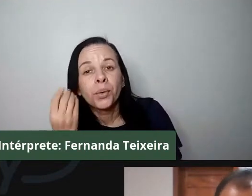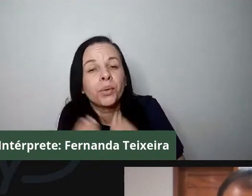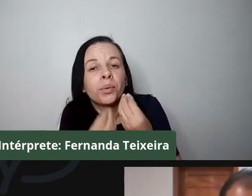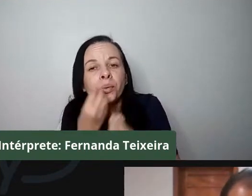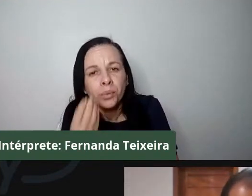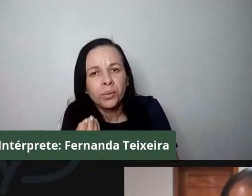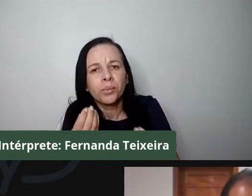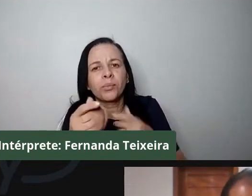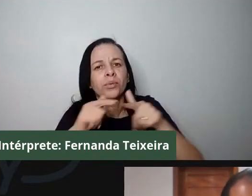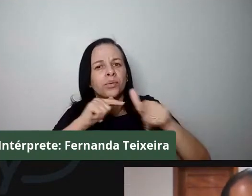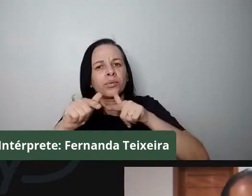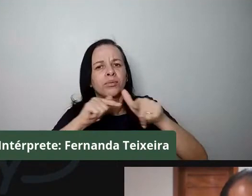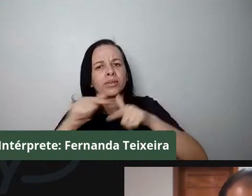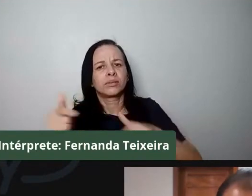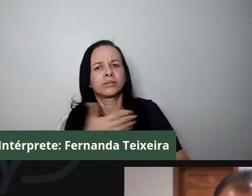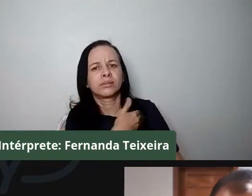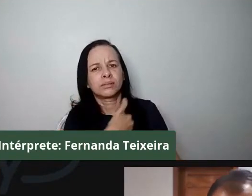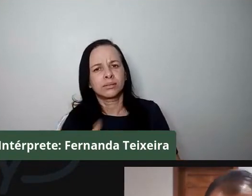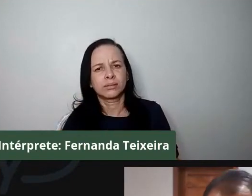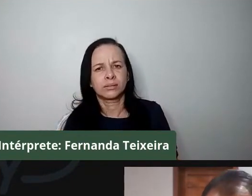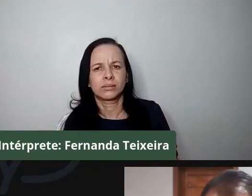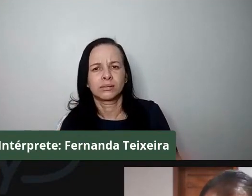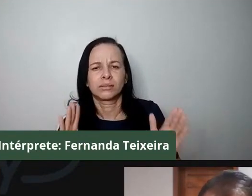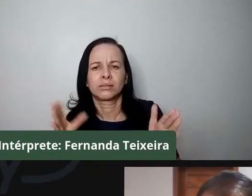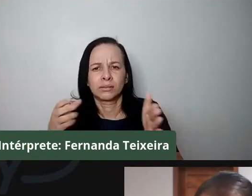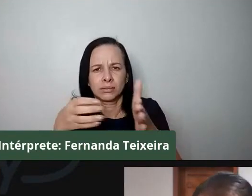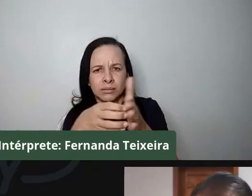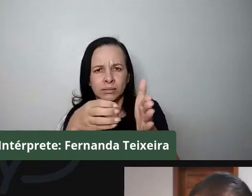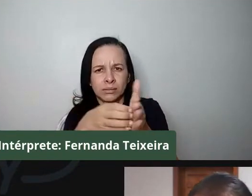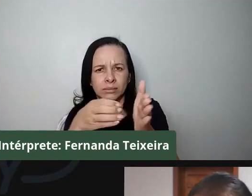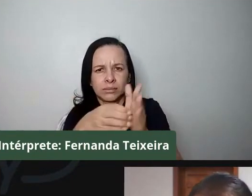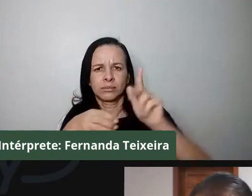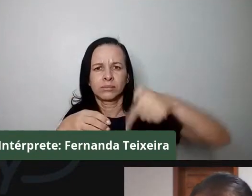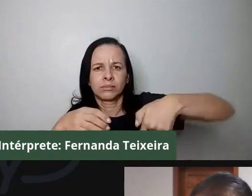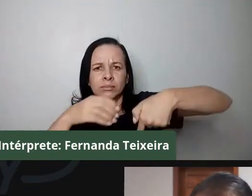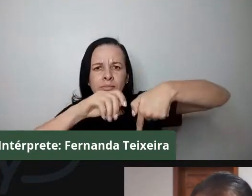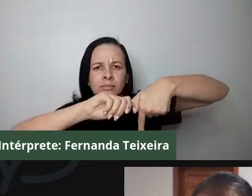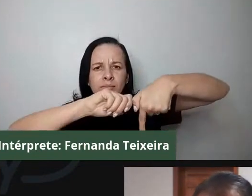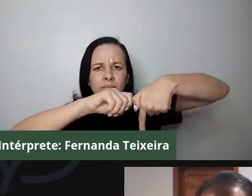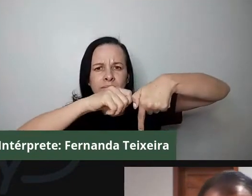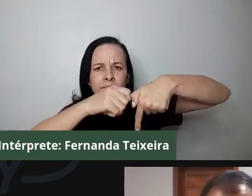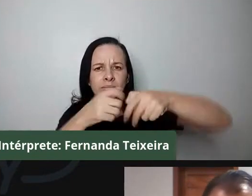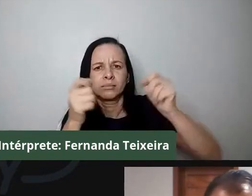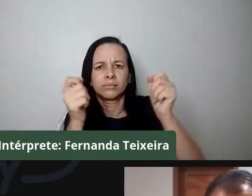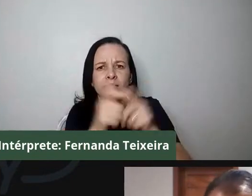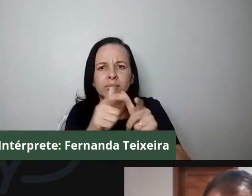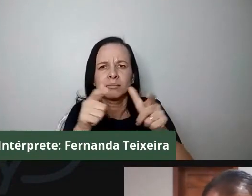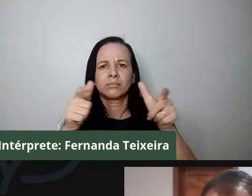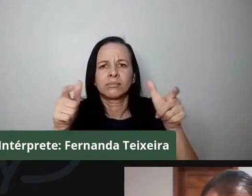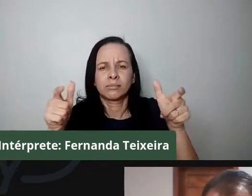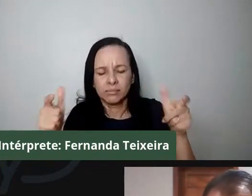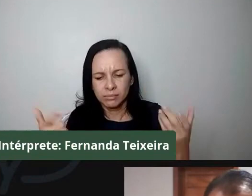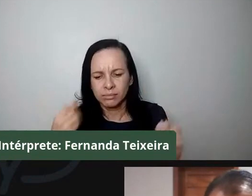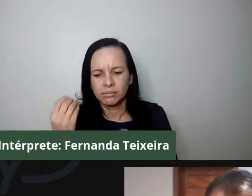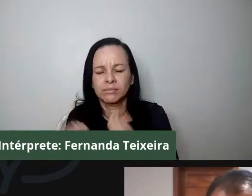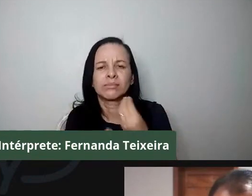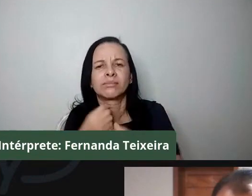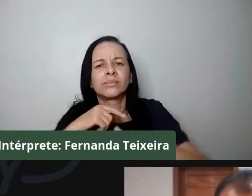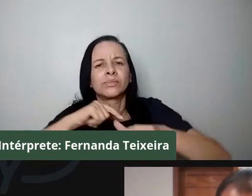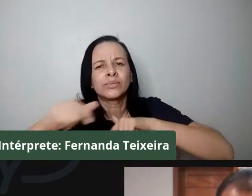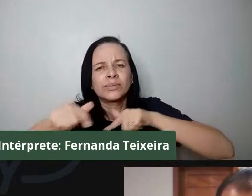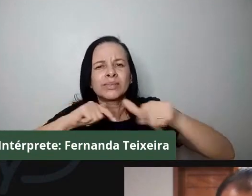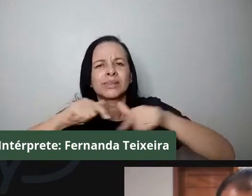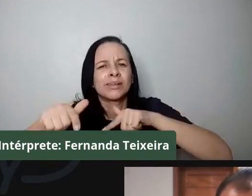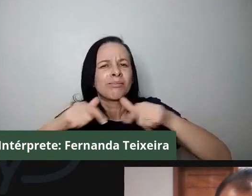Nós somos o estado federado com o maior número de comunidades crombolas, e a atuação ainda é muito aquém daquilo que é